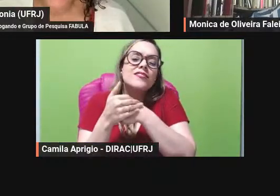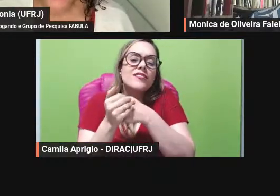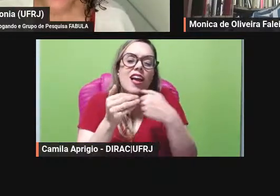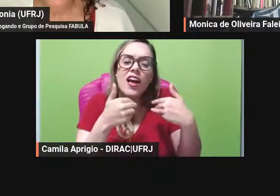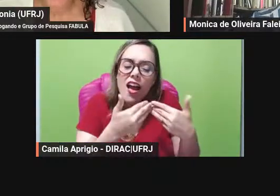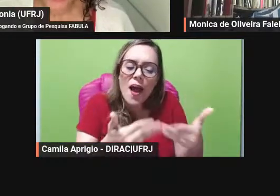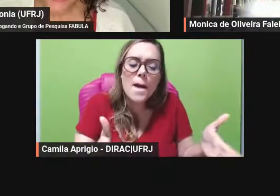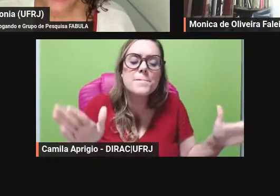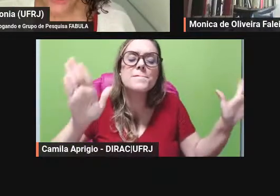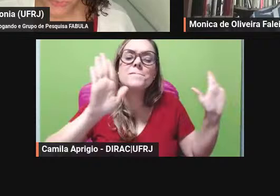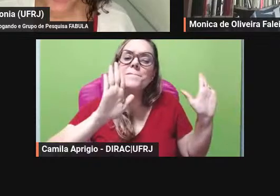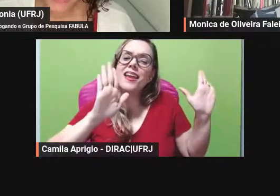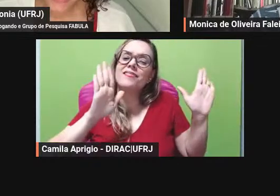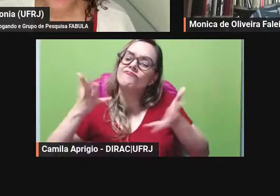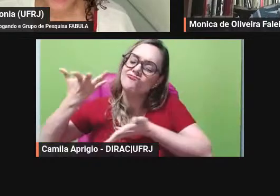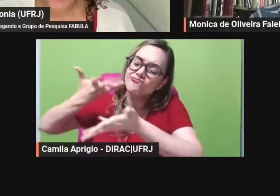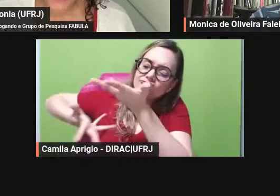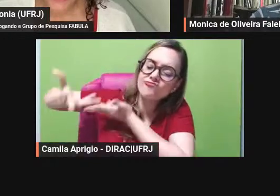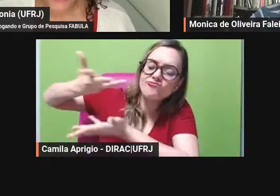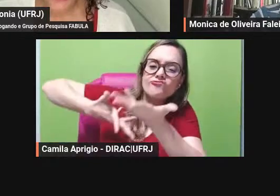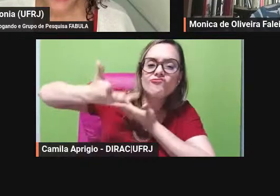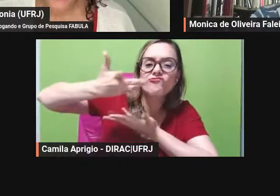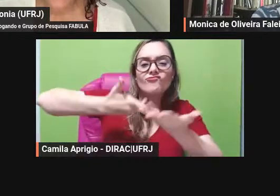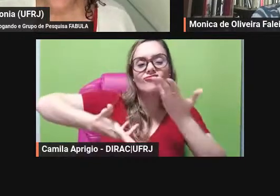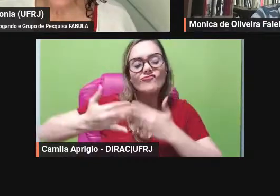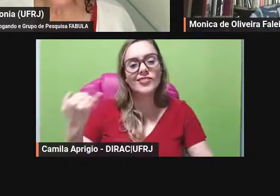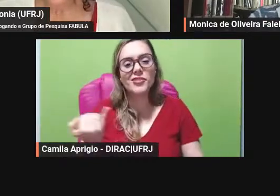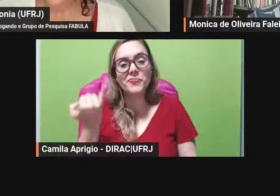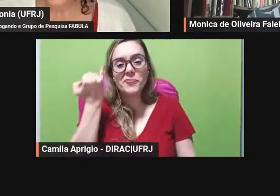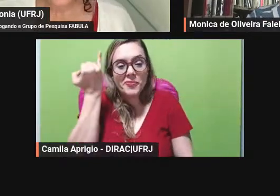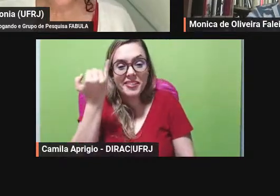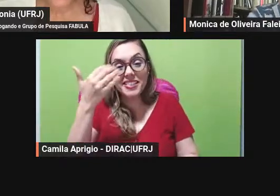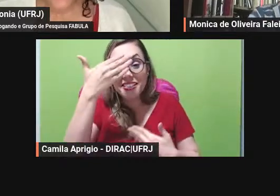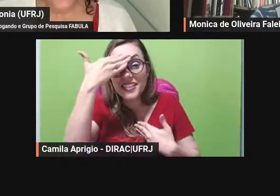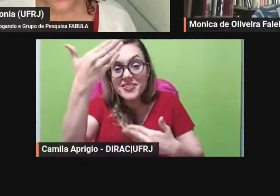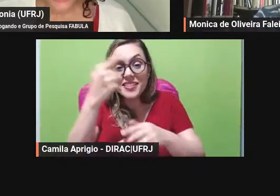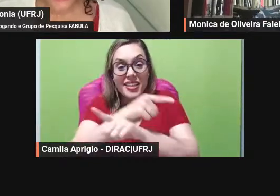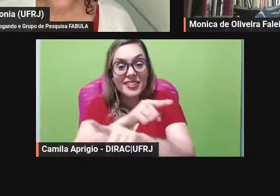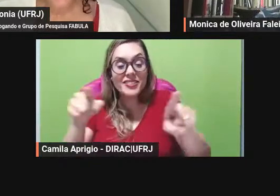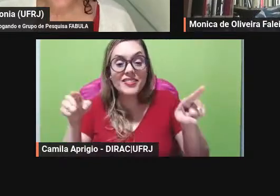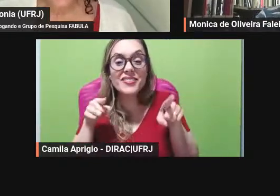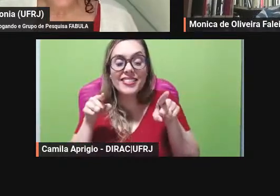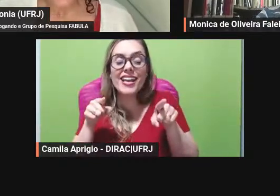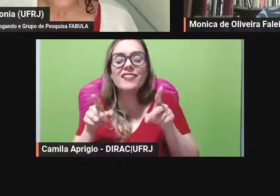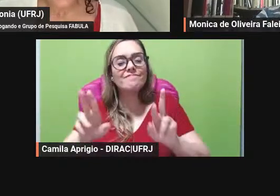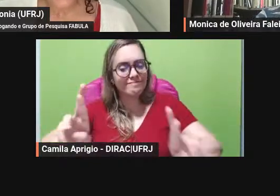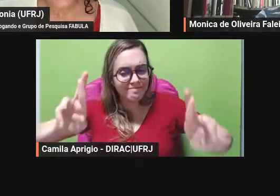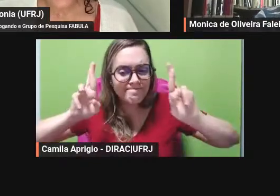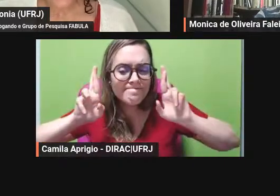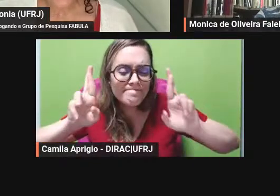saberes tão importante muito obrigada pela presença de vocês eu gostaria de desejar né